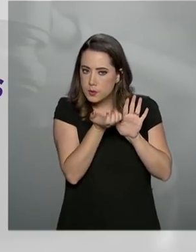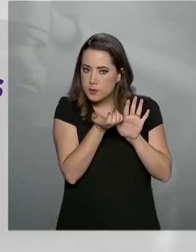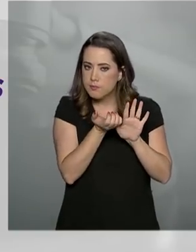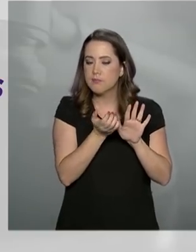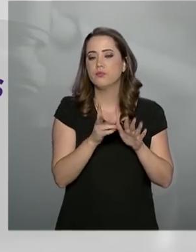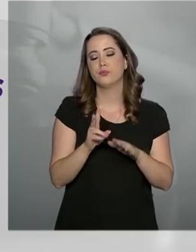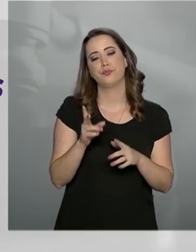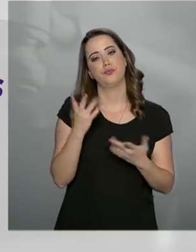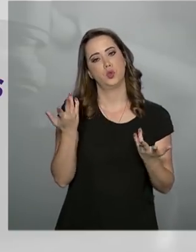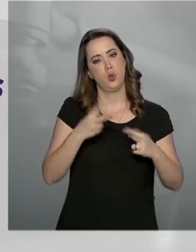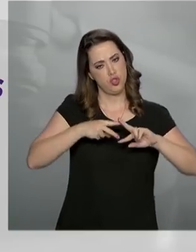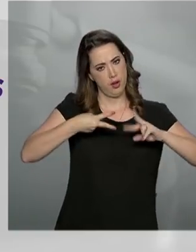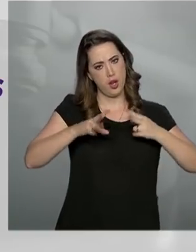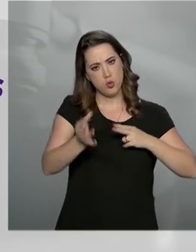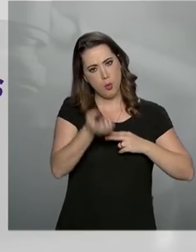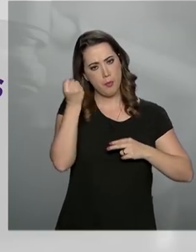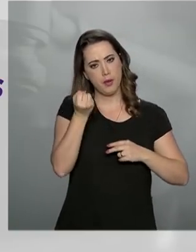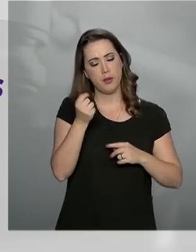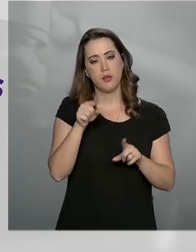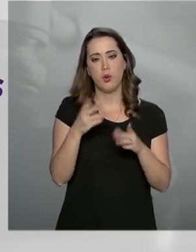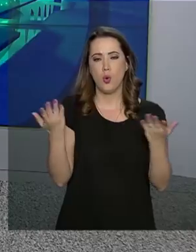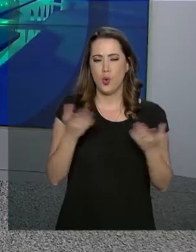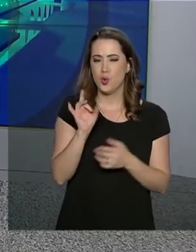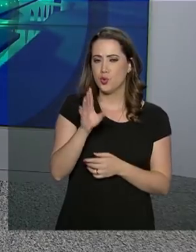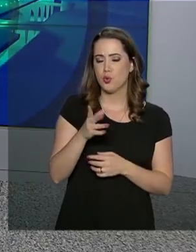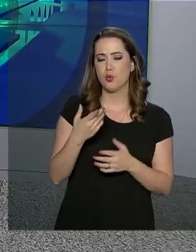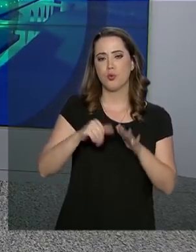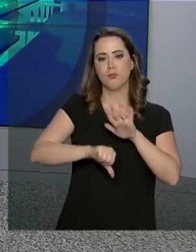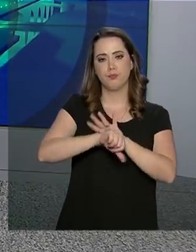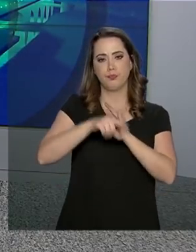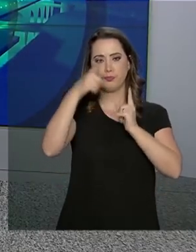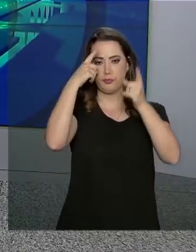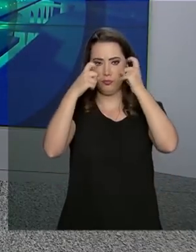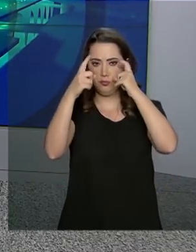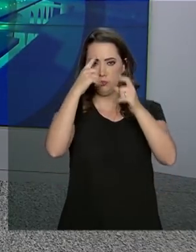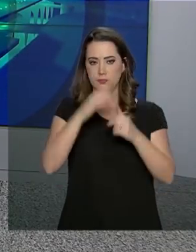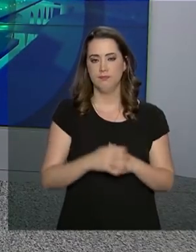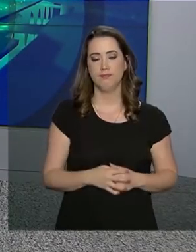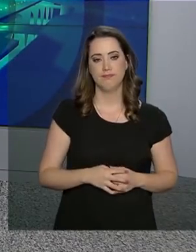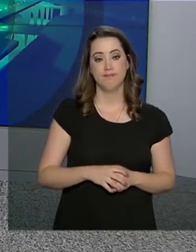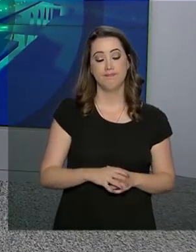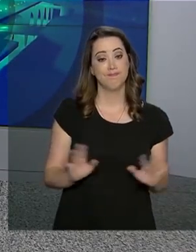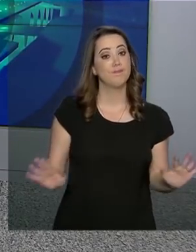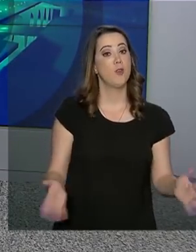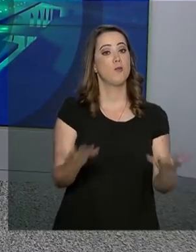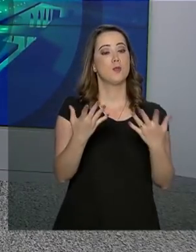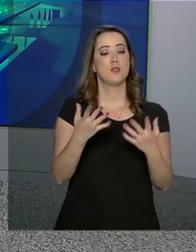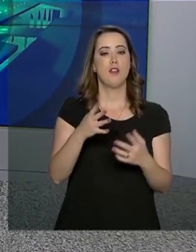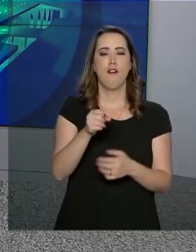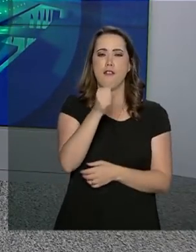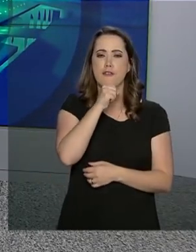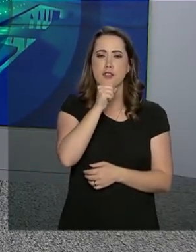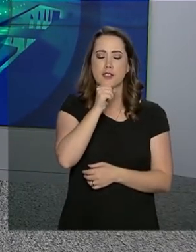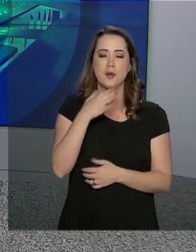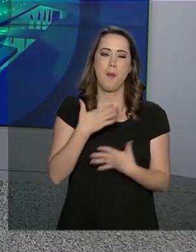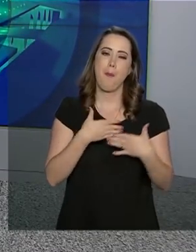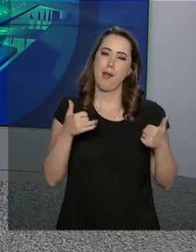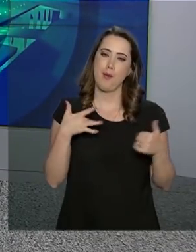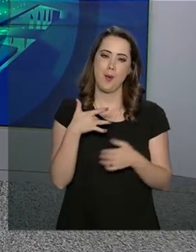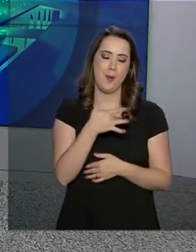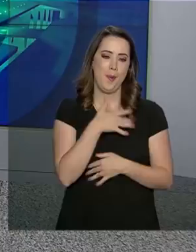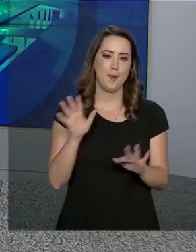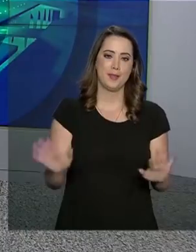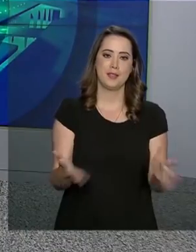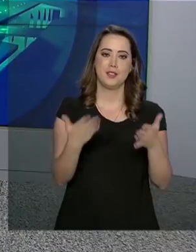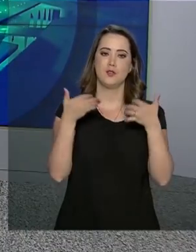recolhimento apenas de condenados por crimes violentos. Proporcionar um envelhecimento mais saudável e incentivar